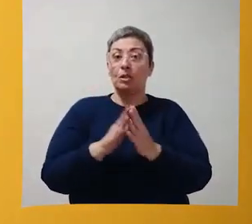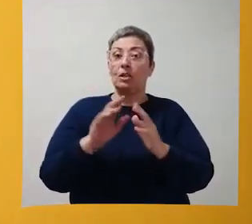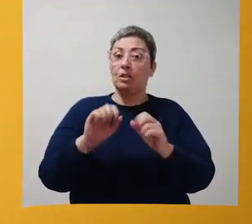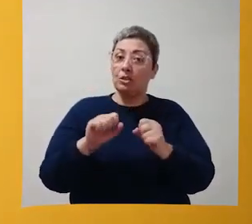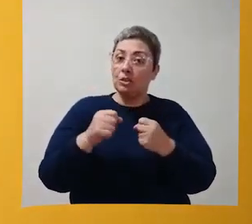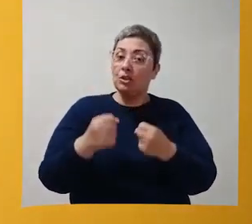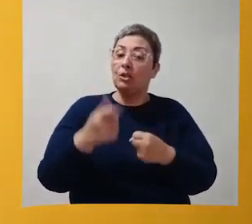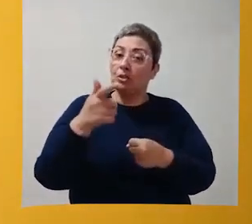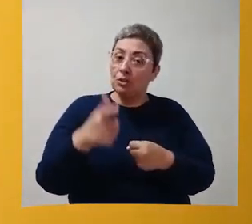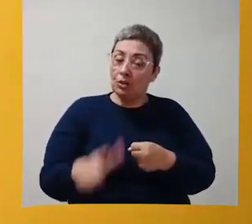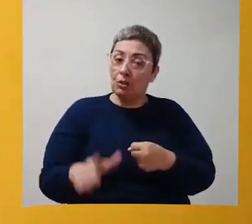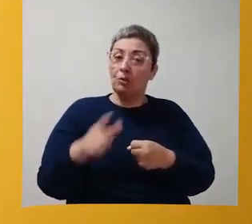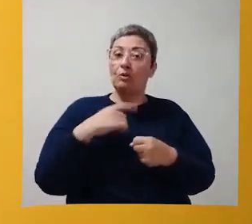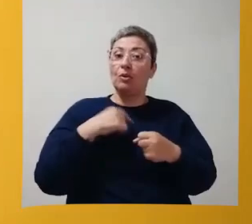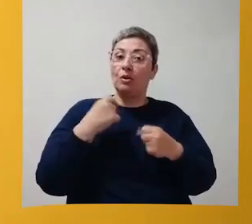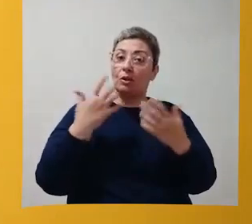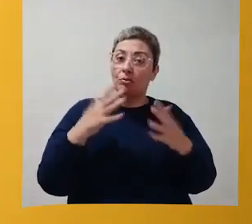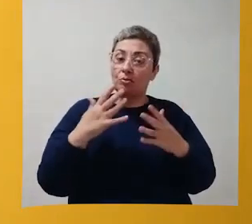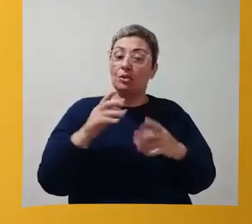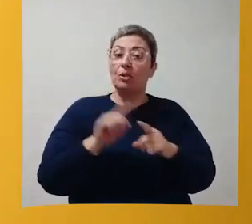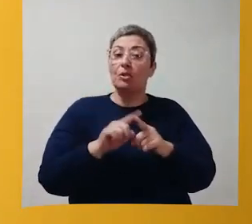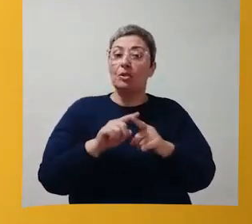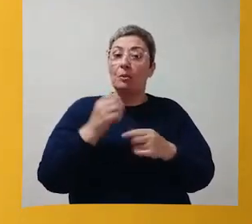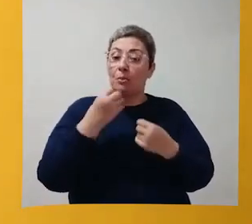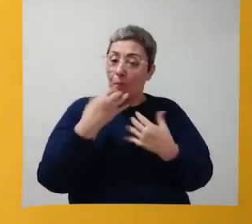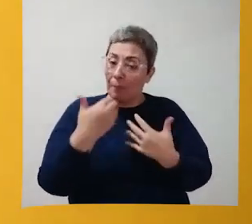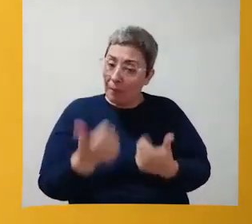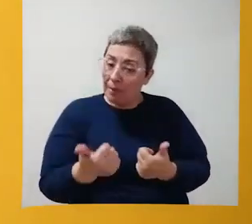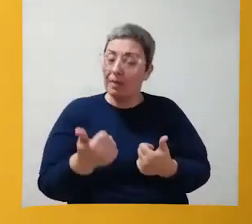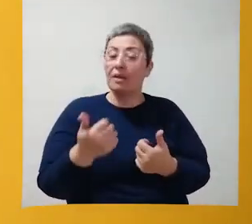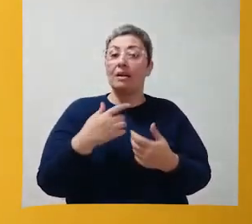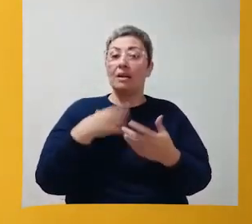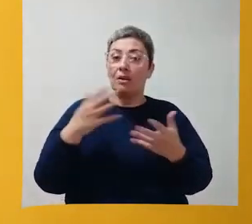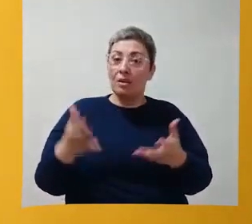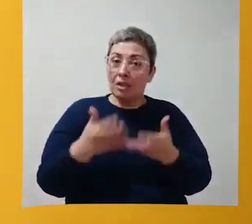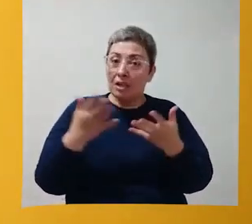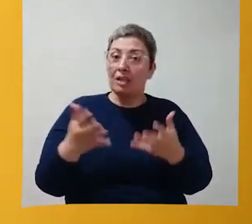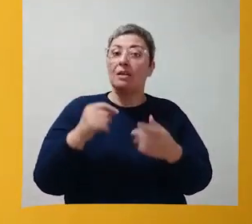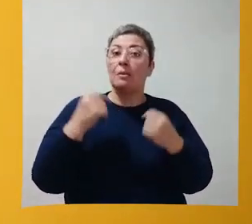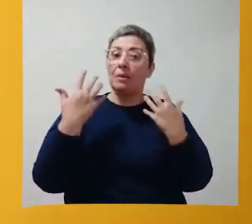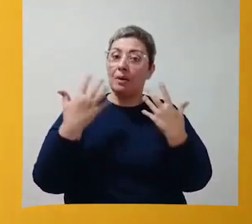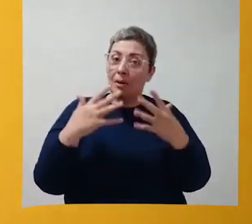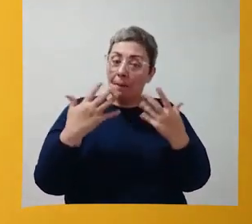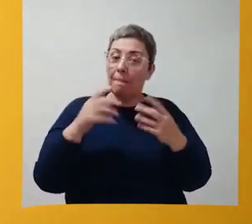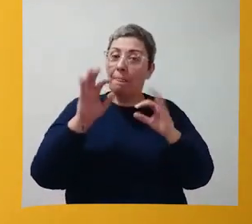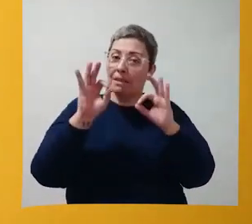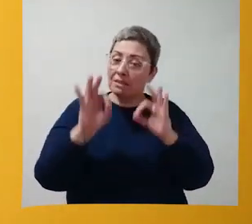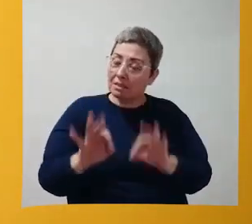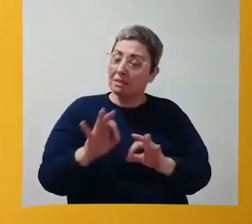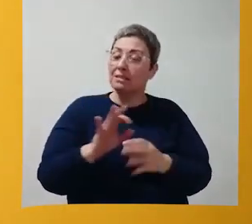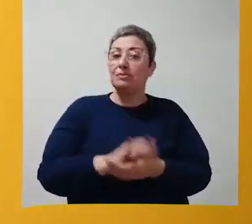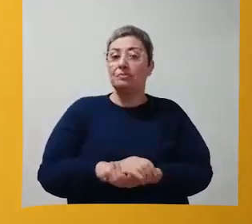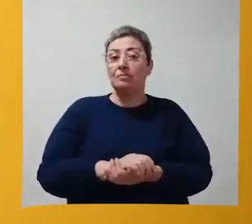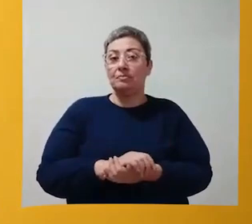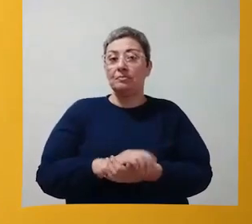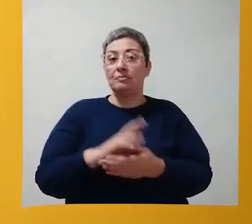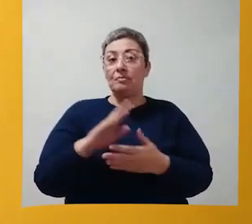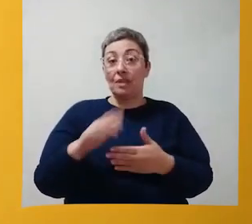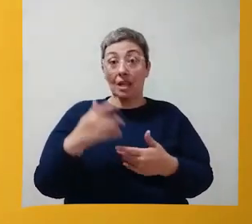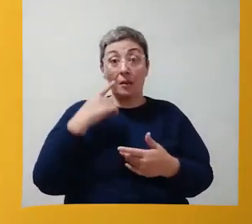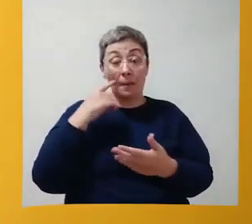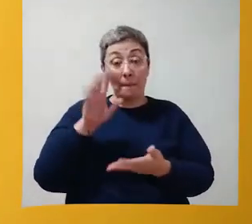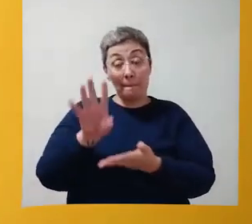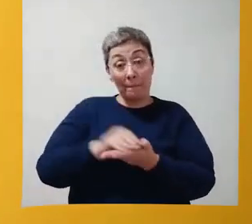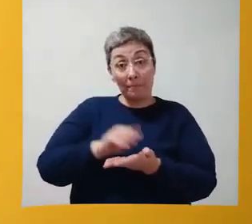reforço essa criança com elogio social. Digo ela muito bem, parabéns, é isso aí, né?